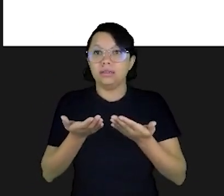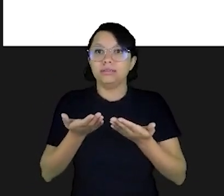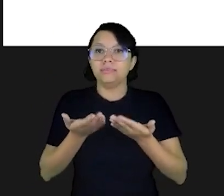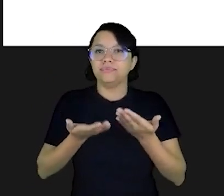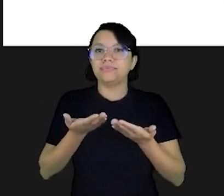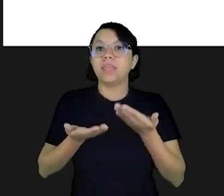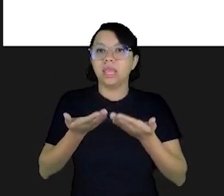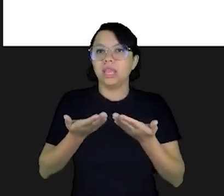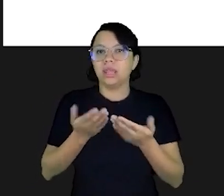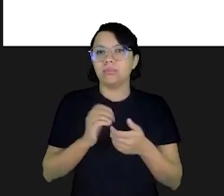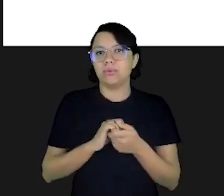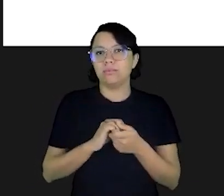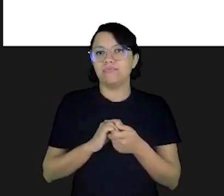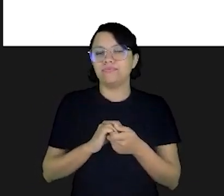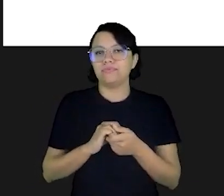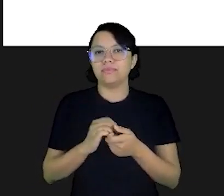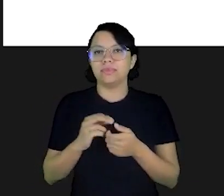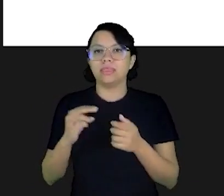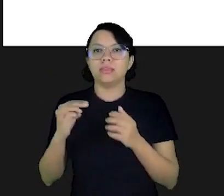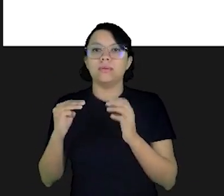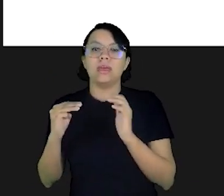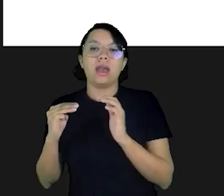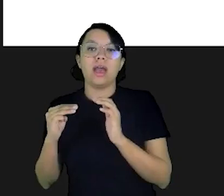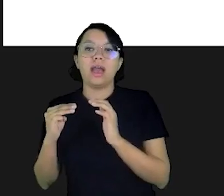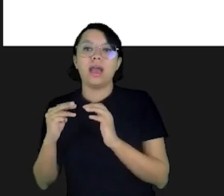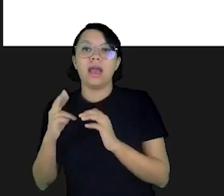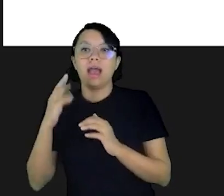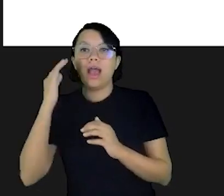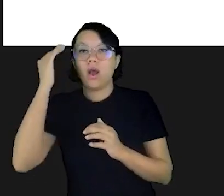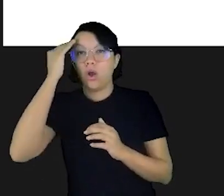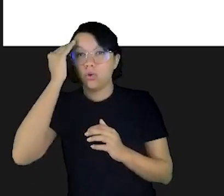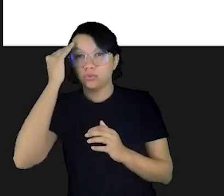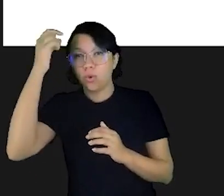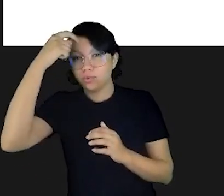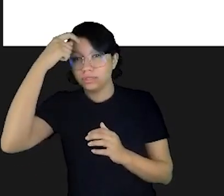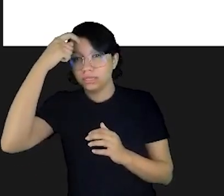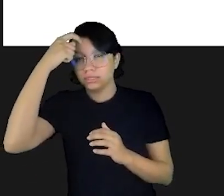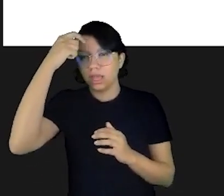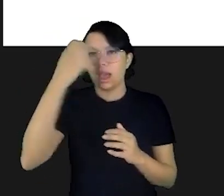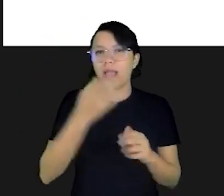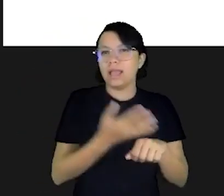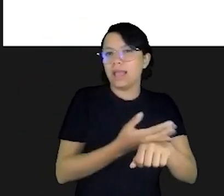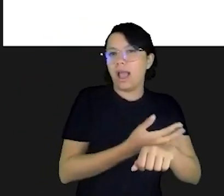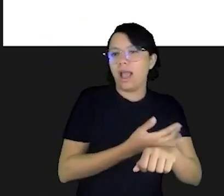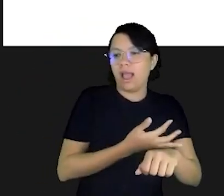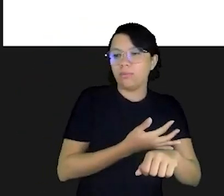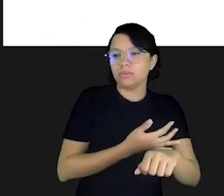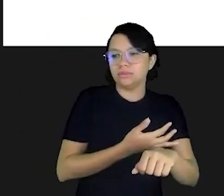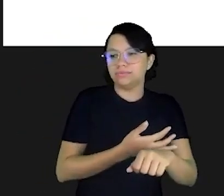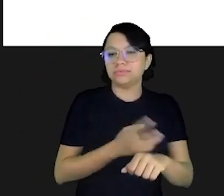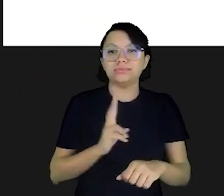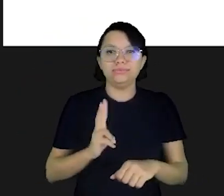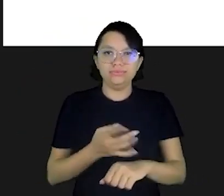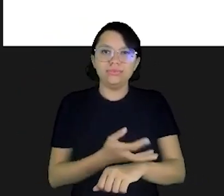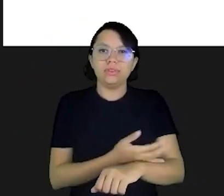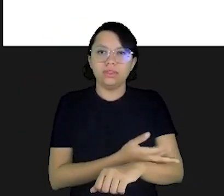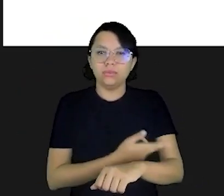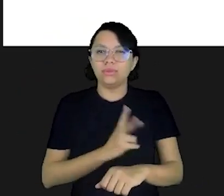equilíbrio dinâmico entre a razão e a emoção. E vejam que eu coloquei aqui o prato da emoção mais pesado,